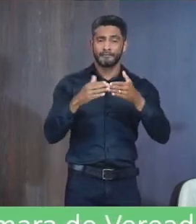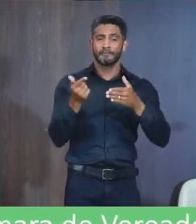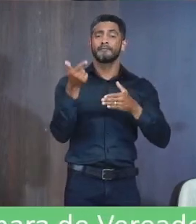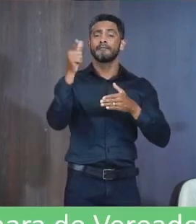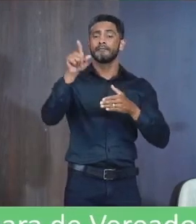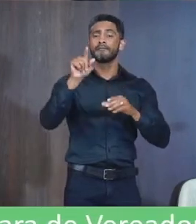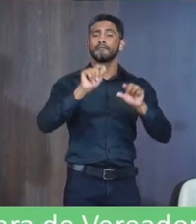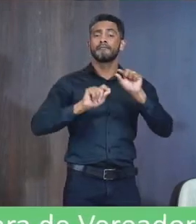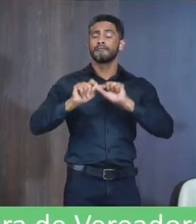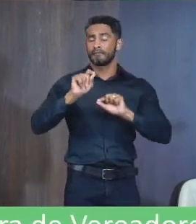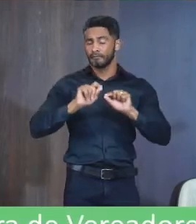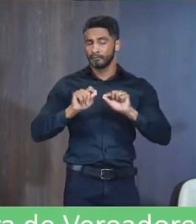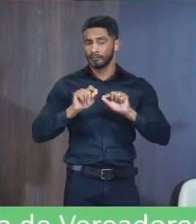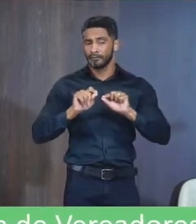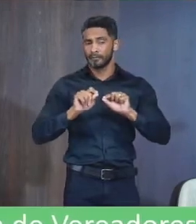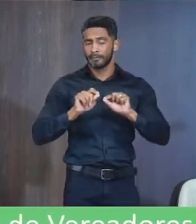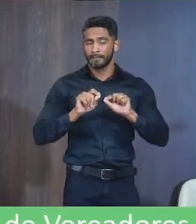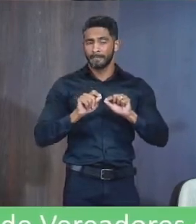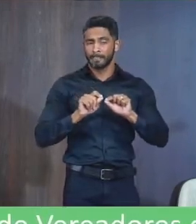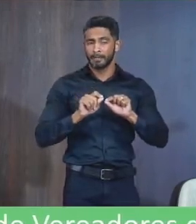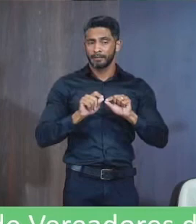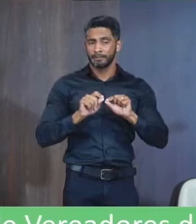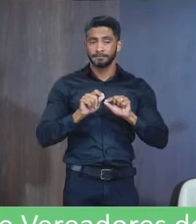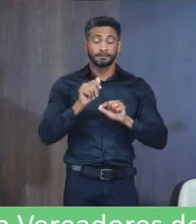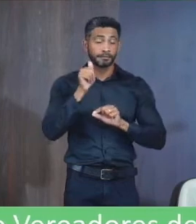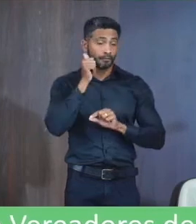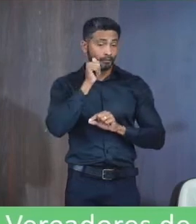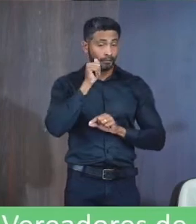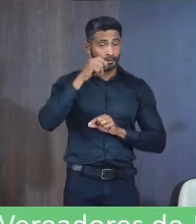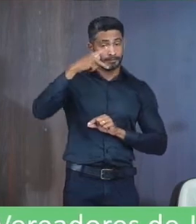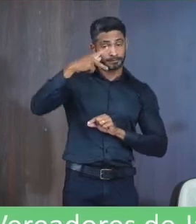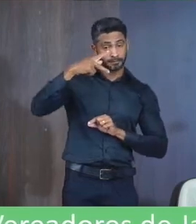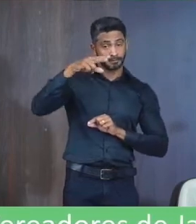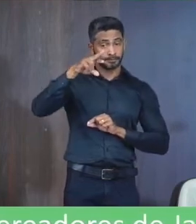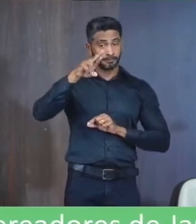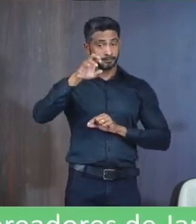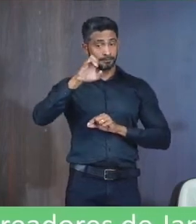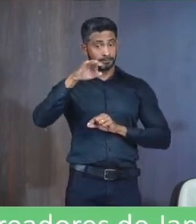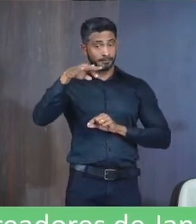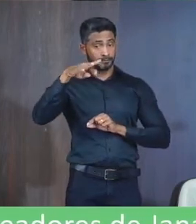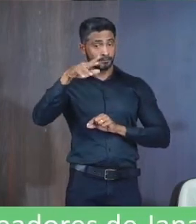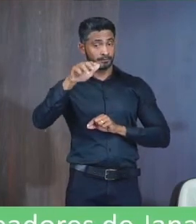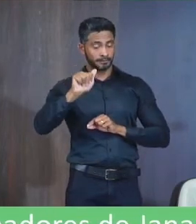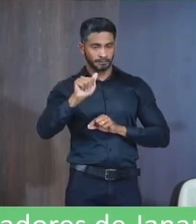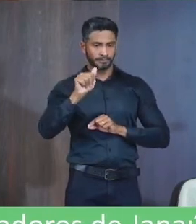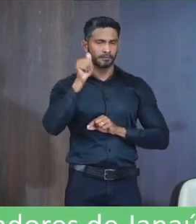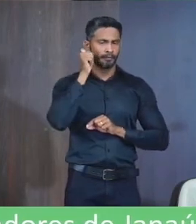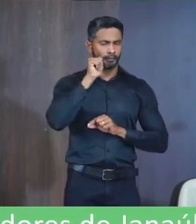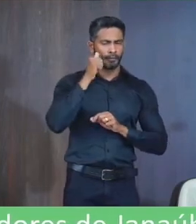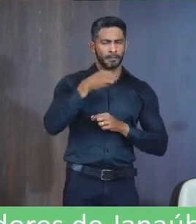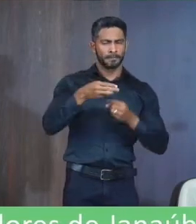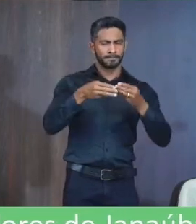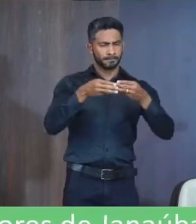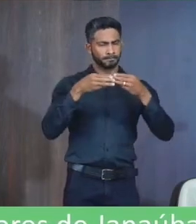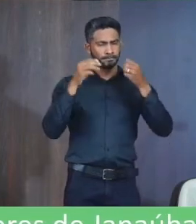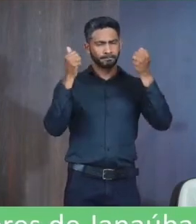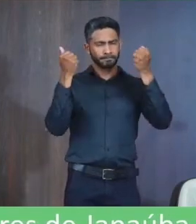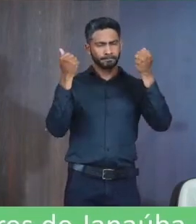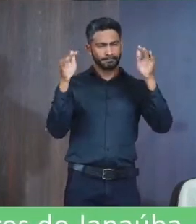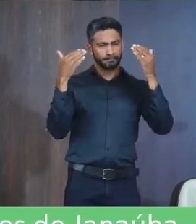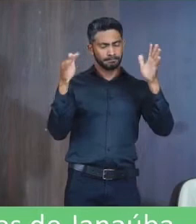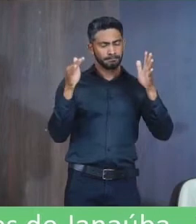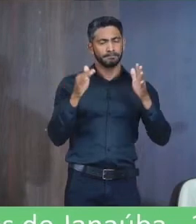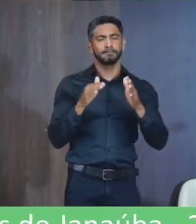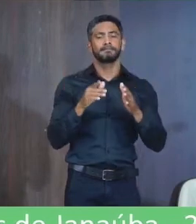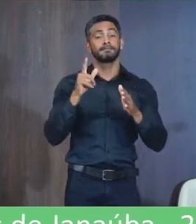coloquei Foi para A senhora Priscila Ferreira Da Silva Uma mulher Foi uma moção De aplauso ali Ela